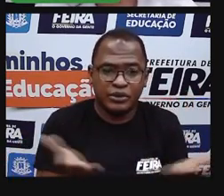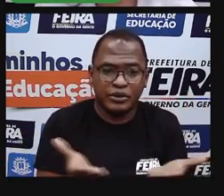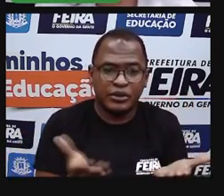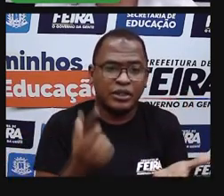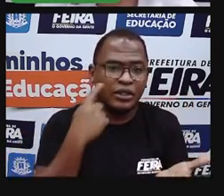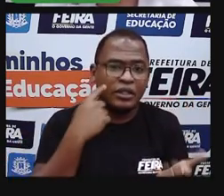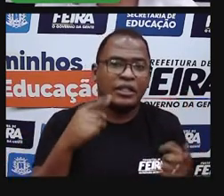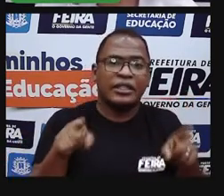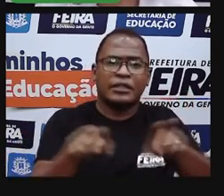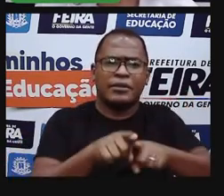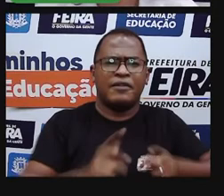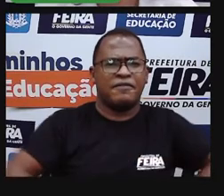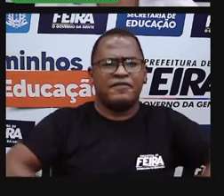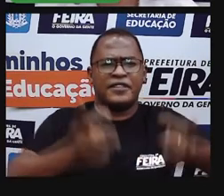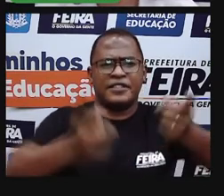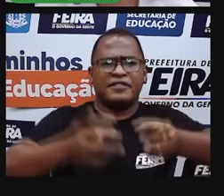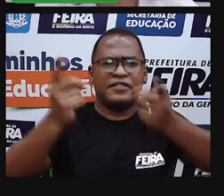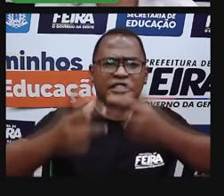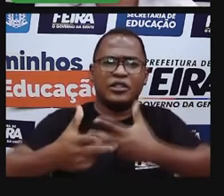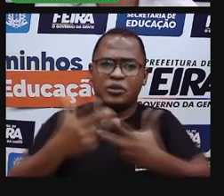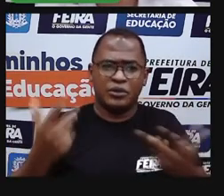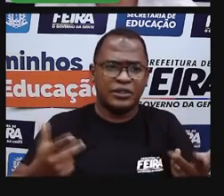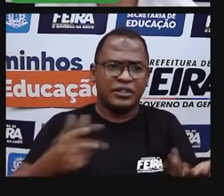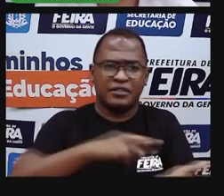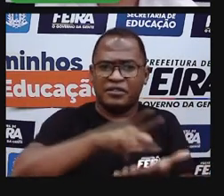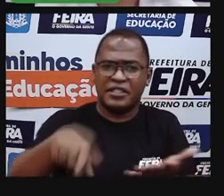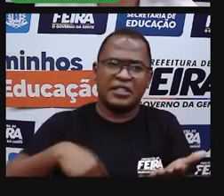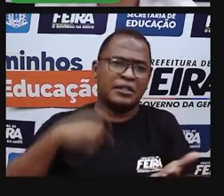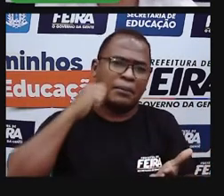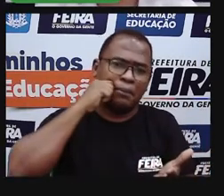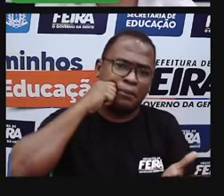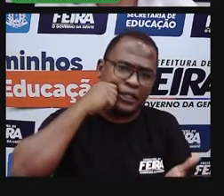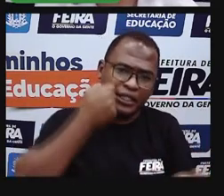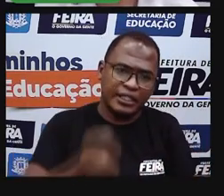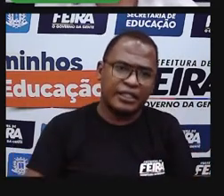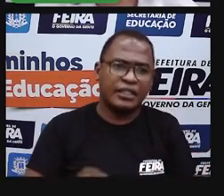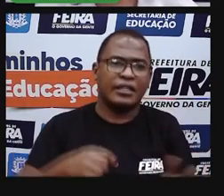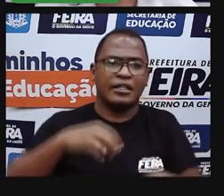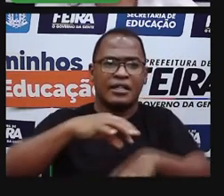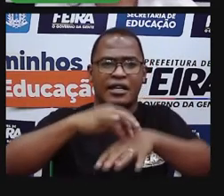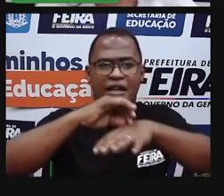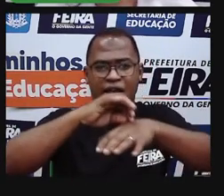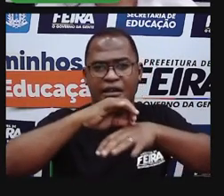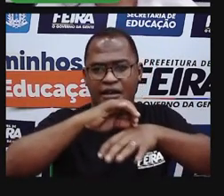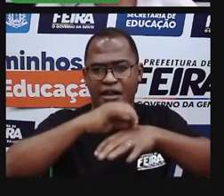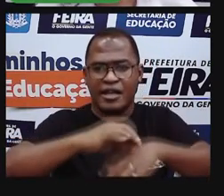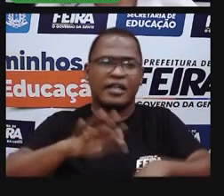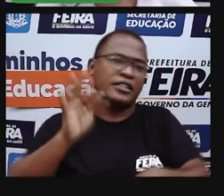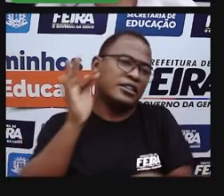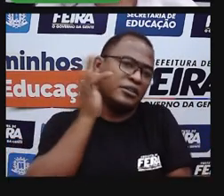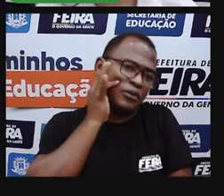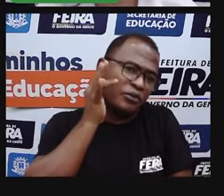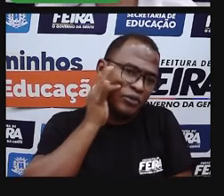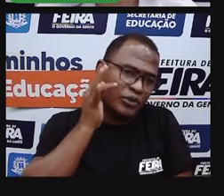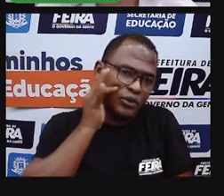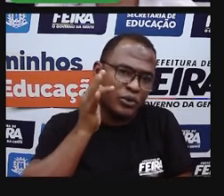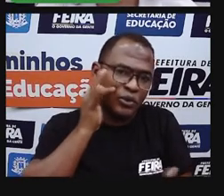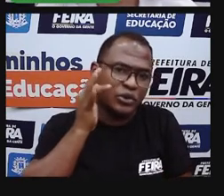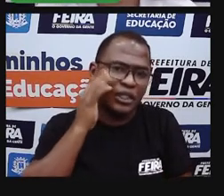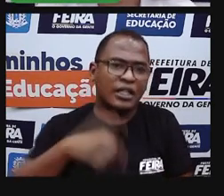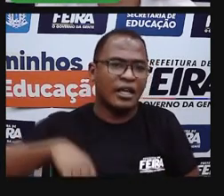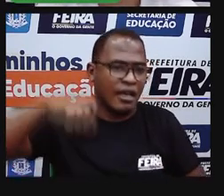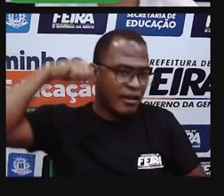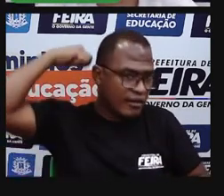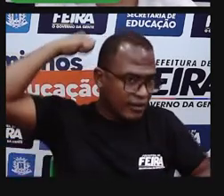eletrônico, ou de estabelecimentos como padarias, açougues, frutarias, salões de beleza,